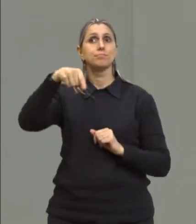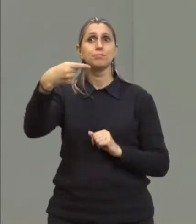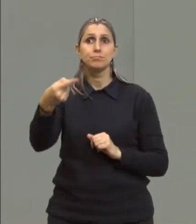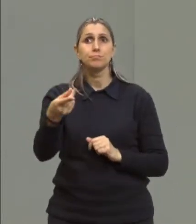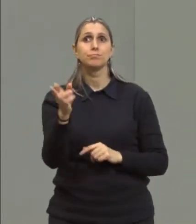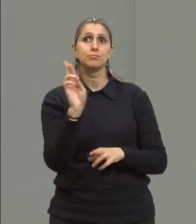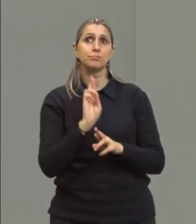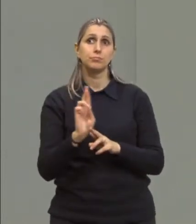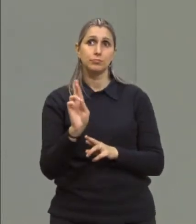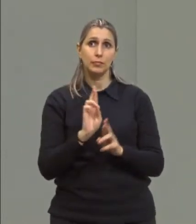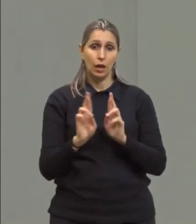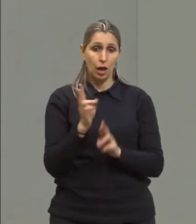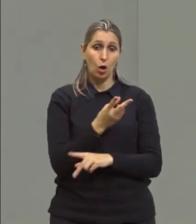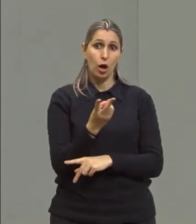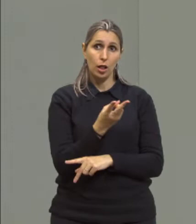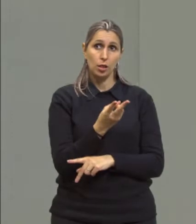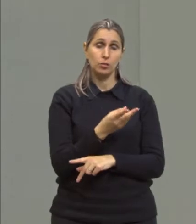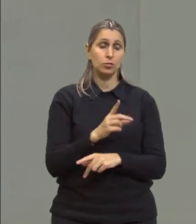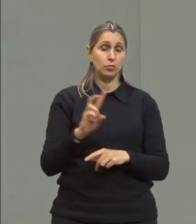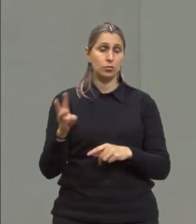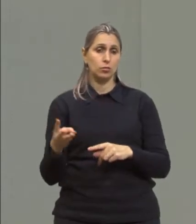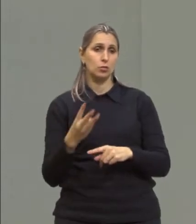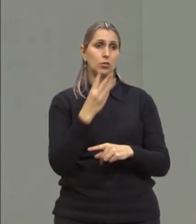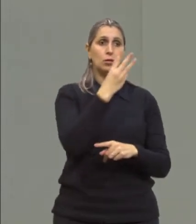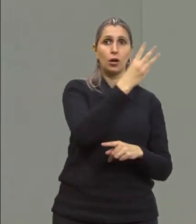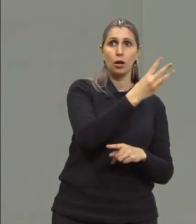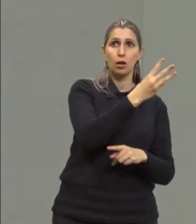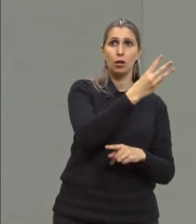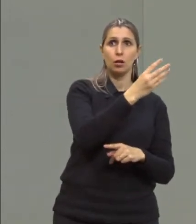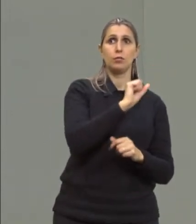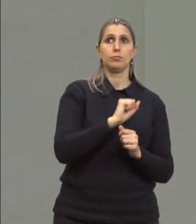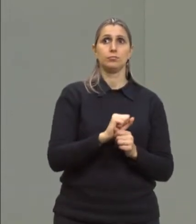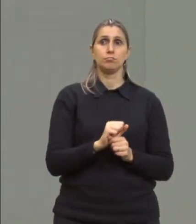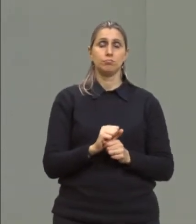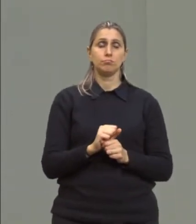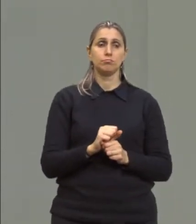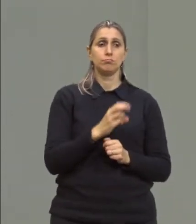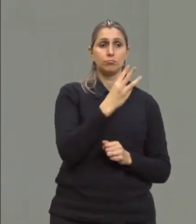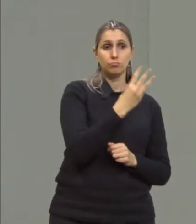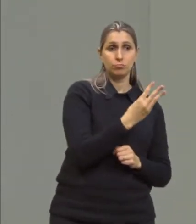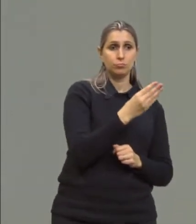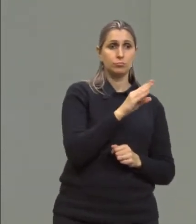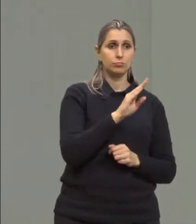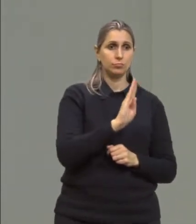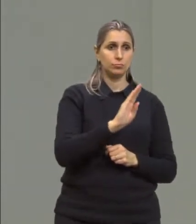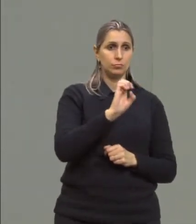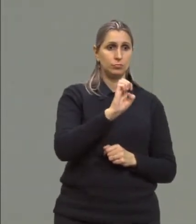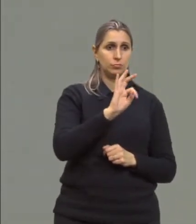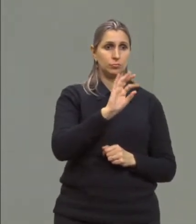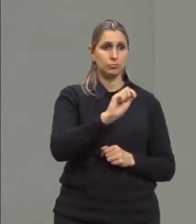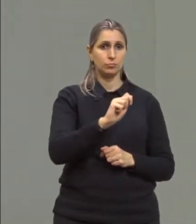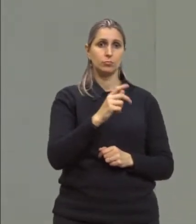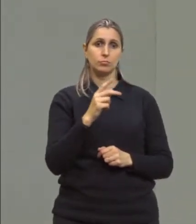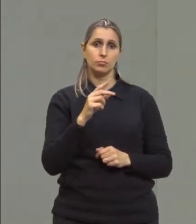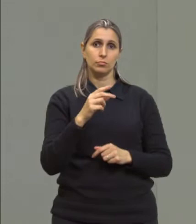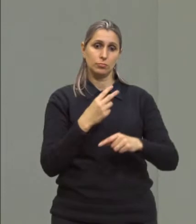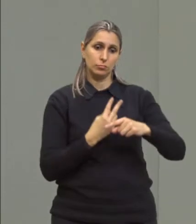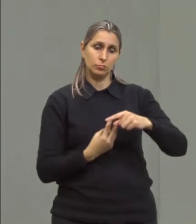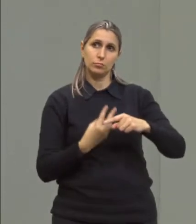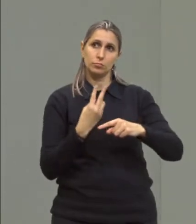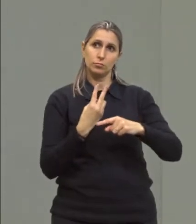relação. Se eu passar esse 3 multiplicando para lá, vai ficar 3 beta sobre 2